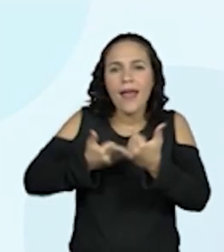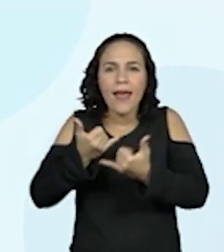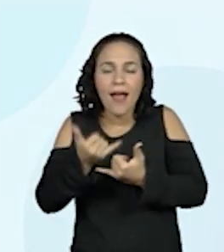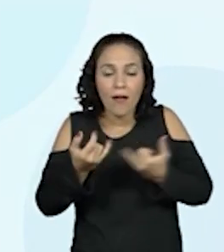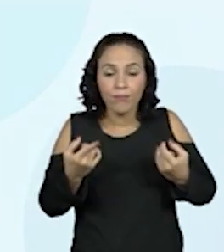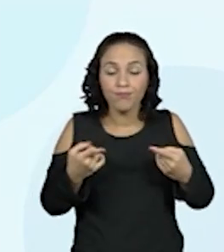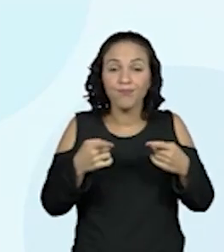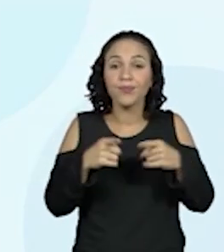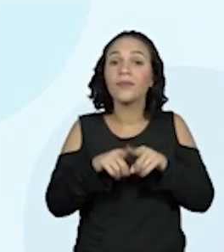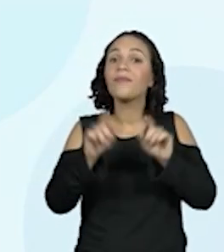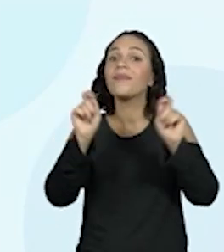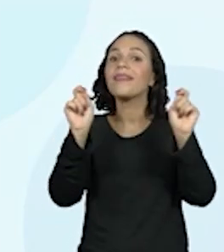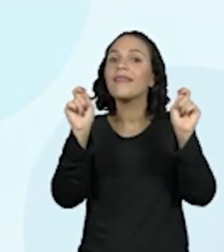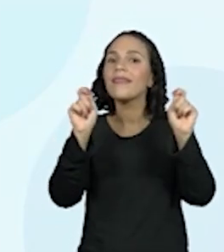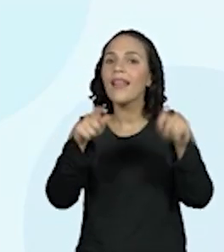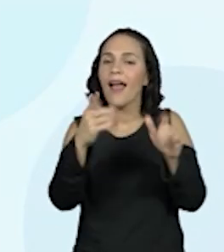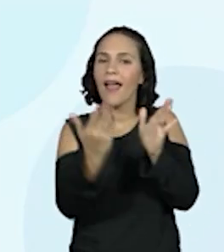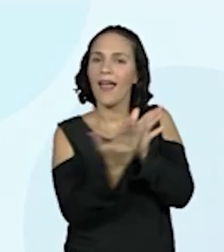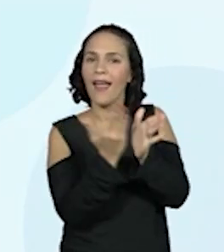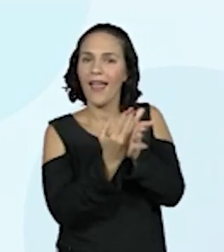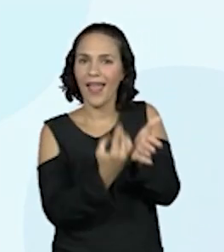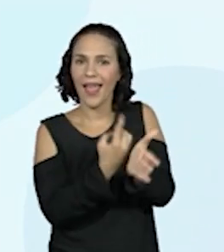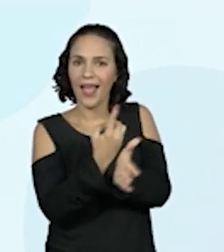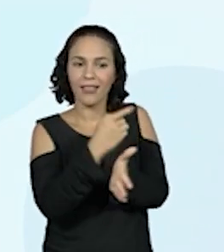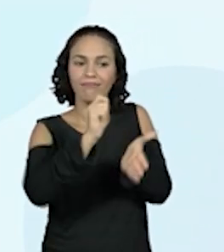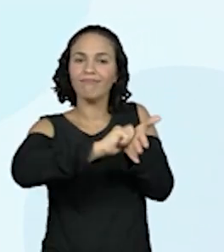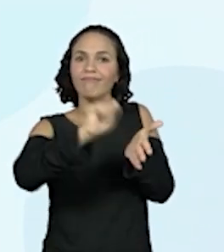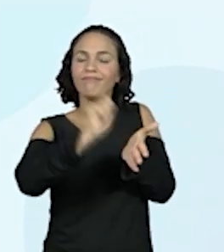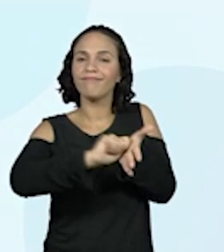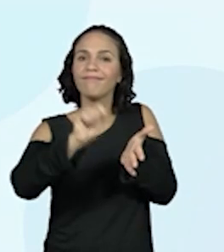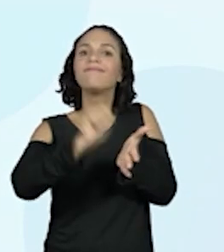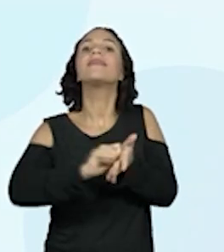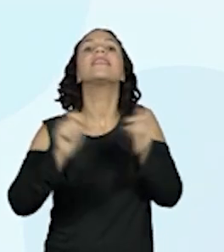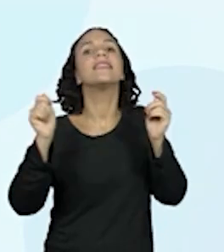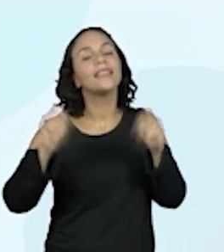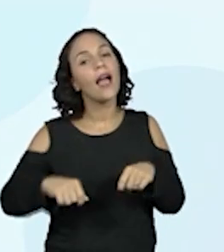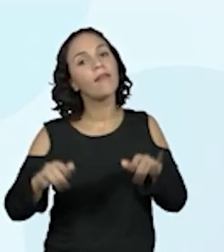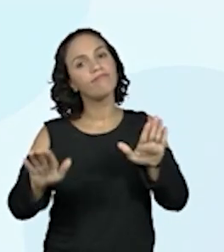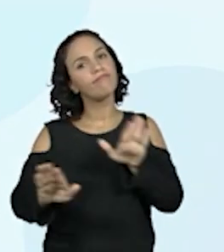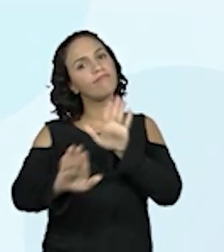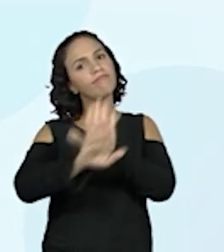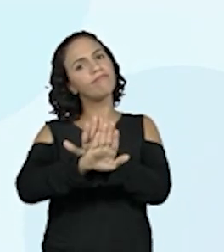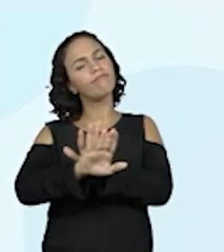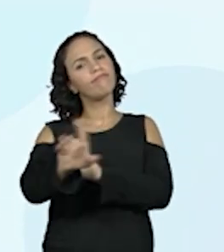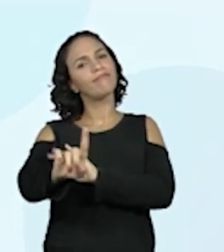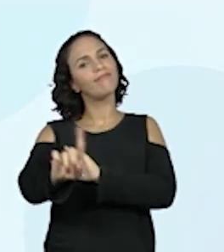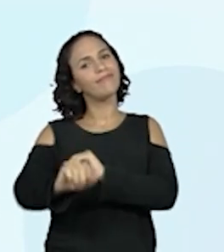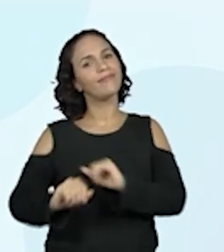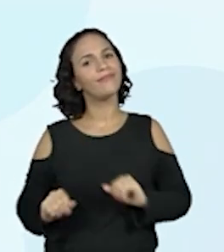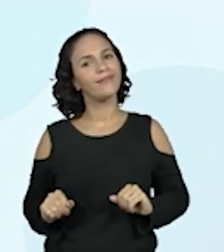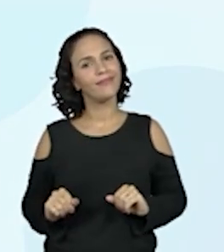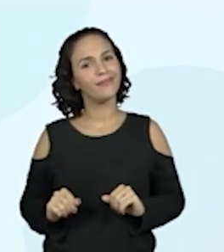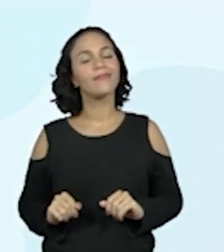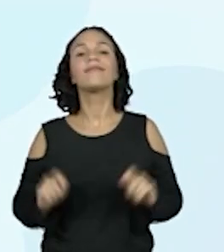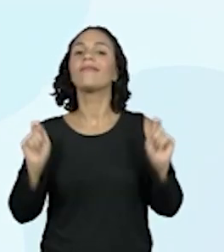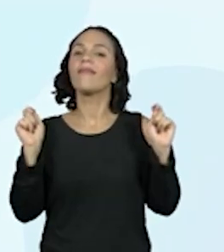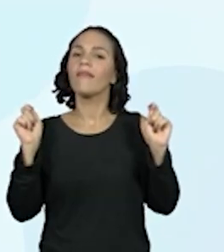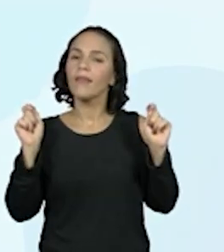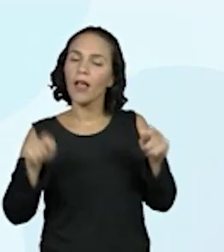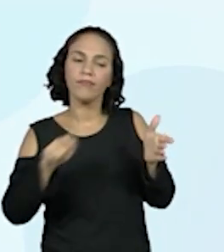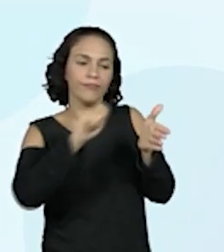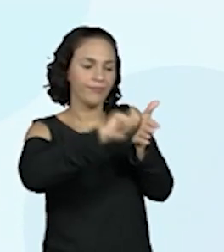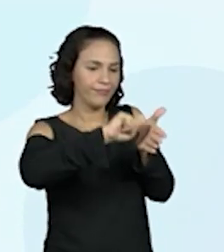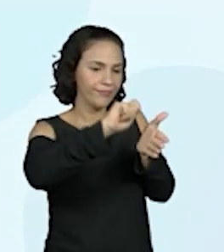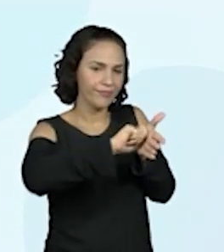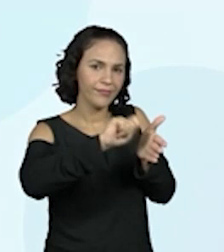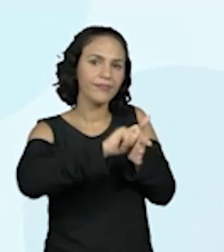desenhar no caderno. Dá? Desenha no caderno, não é? Não precisa estar com a fichinha ali toda coloridinha, não. Dá para ir fazendo no